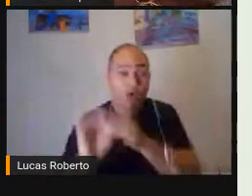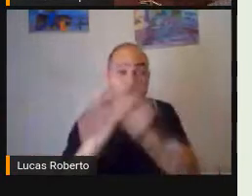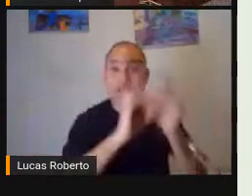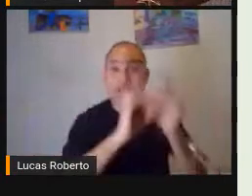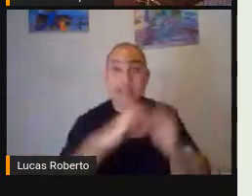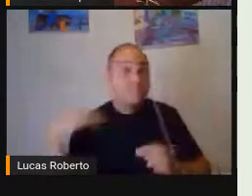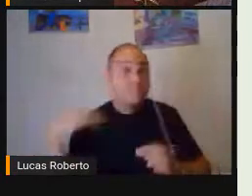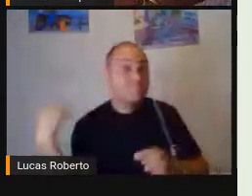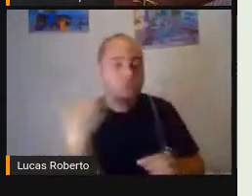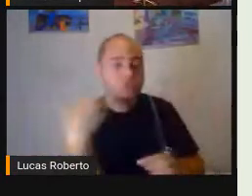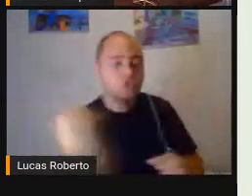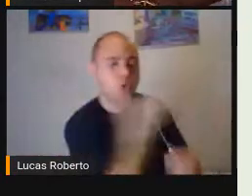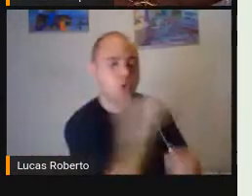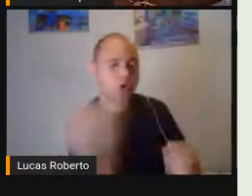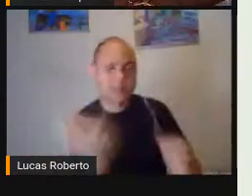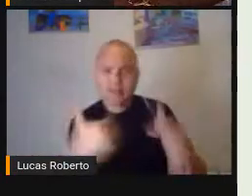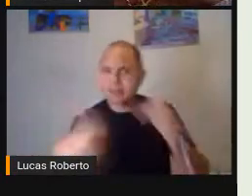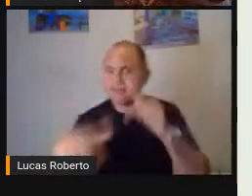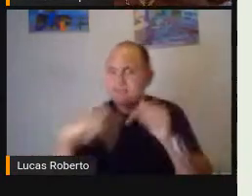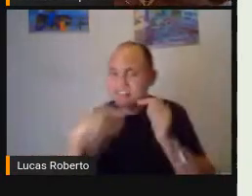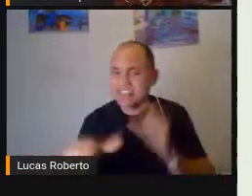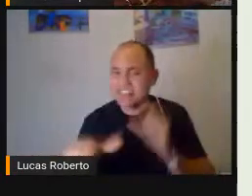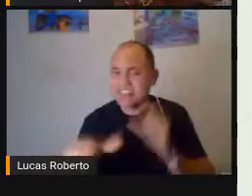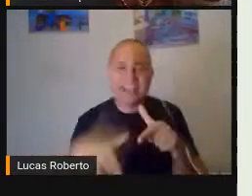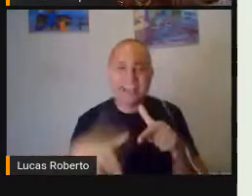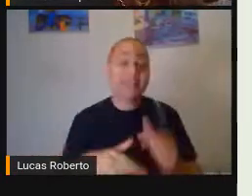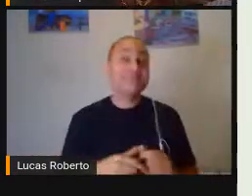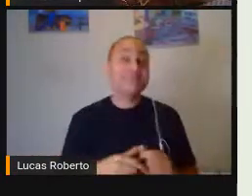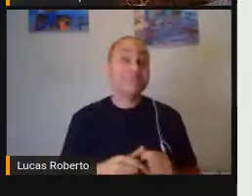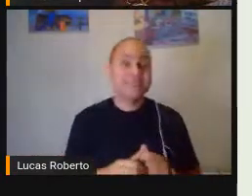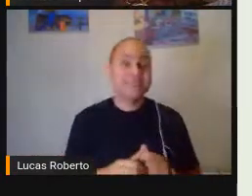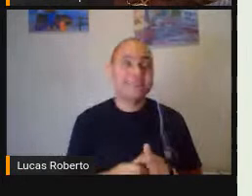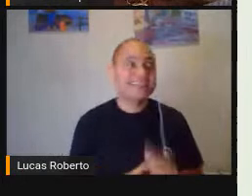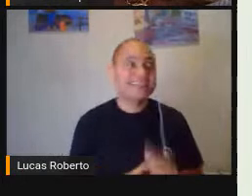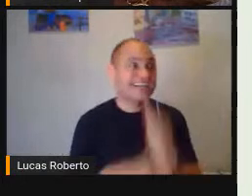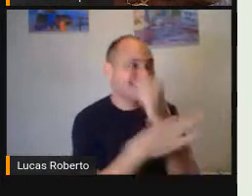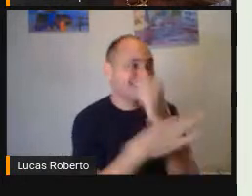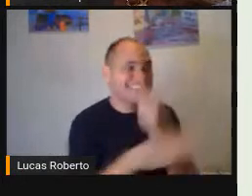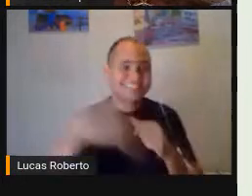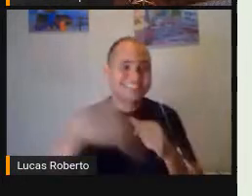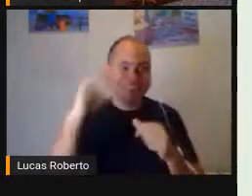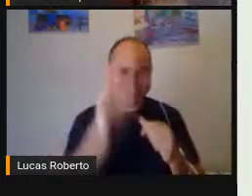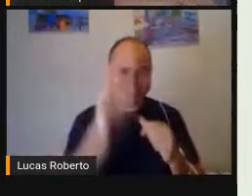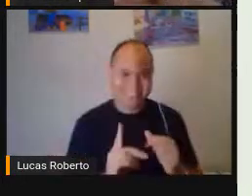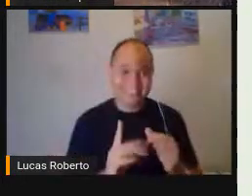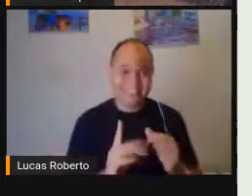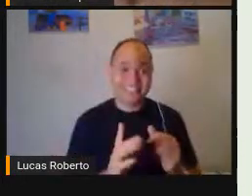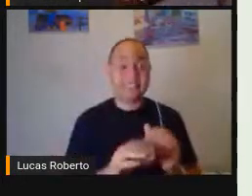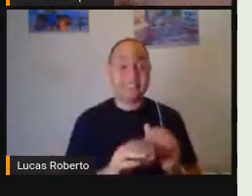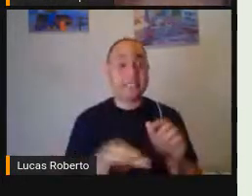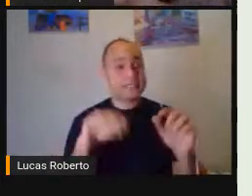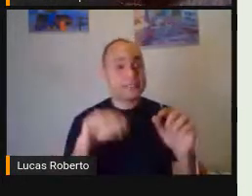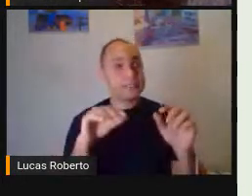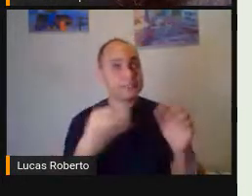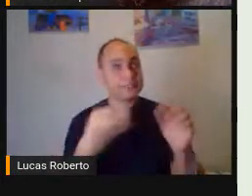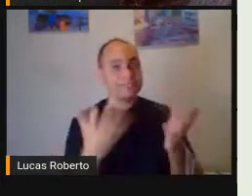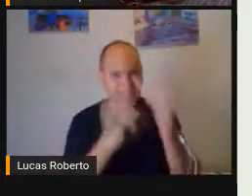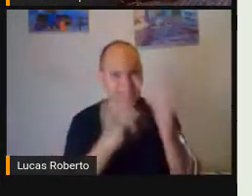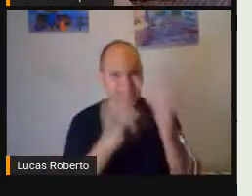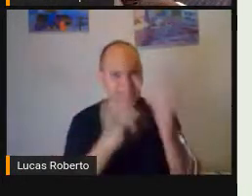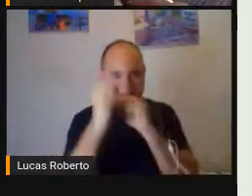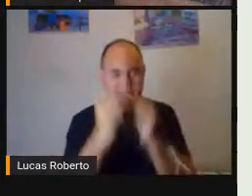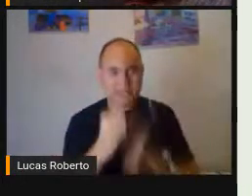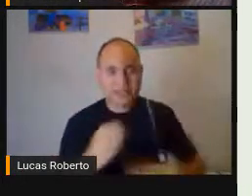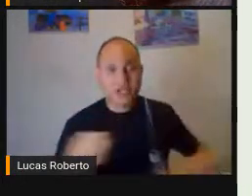Trabalhar Essa garantia Do direito De aprender Dessa criança Desse estudante Que a gente Está tratando Aqui Então Quando eu junto Os três